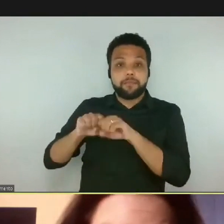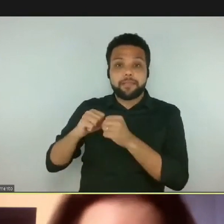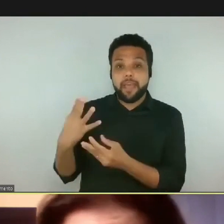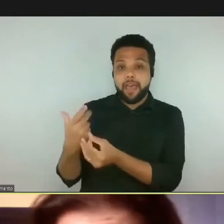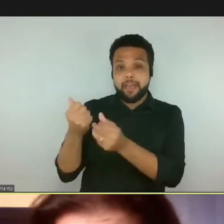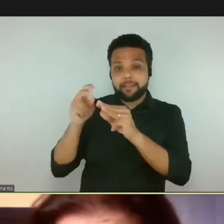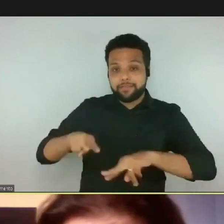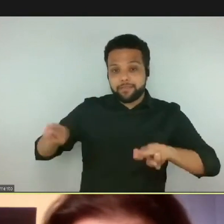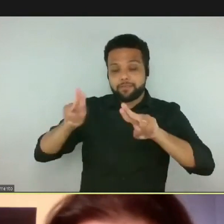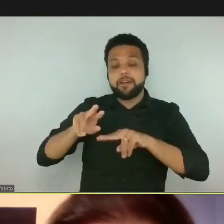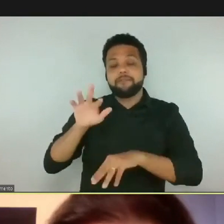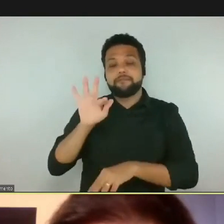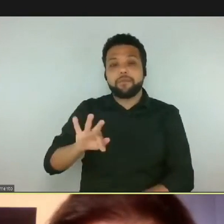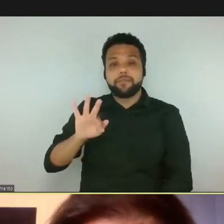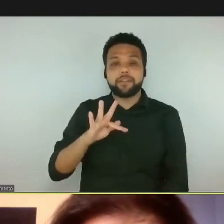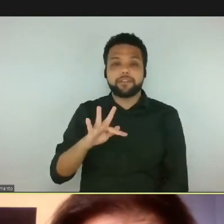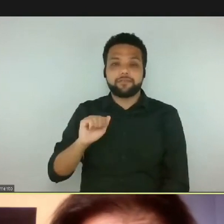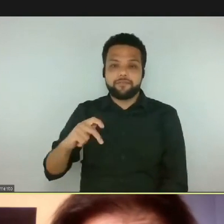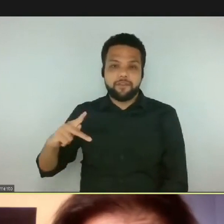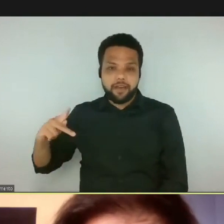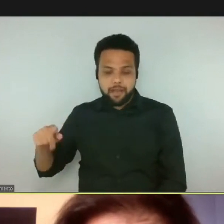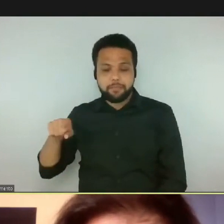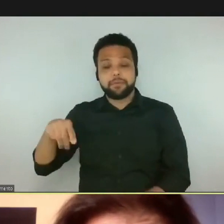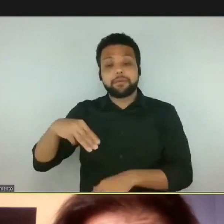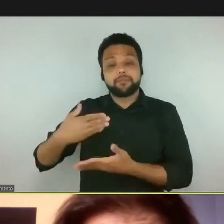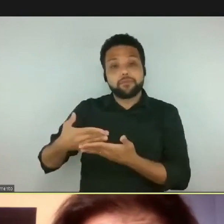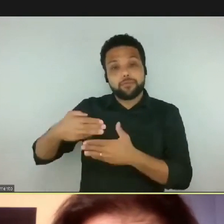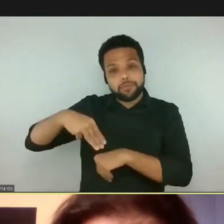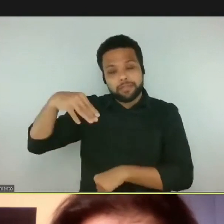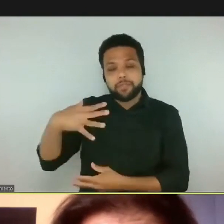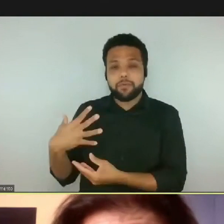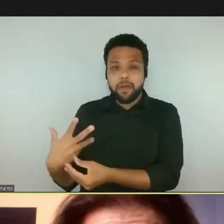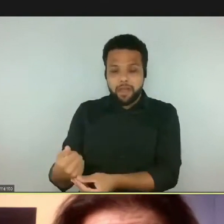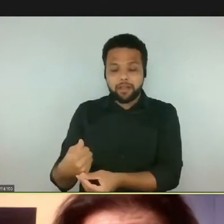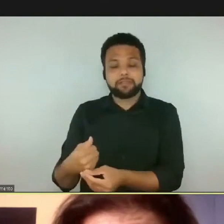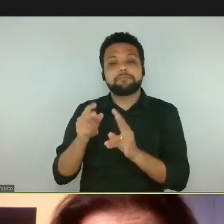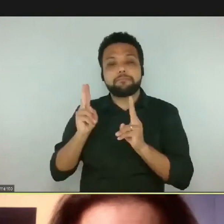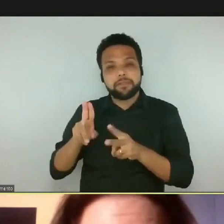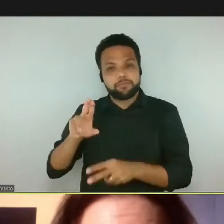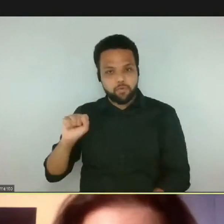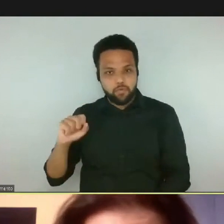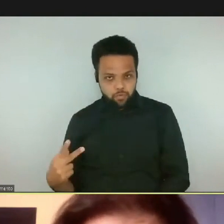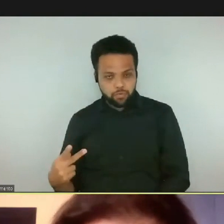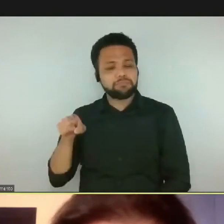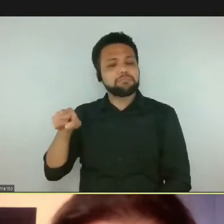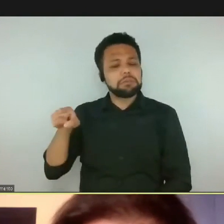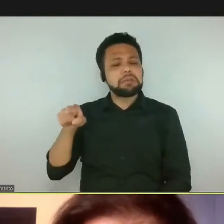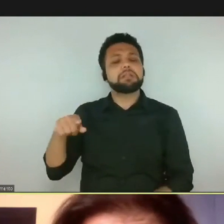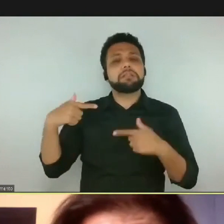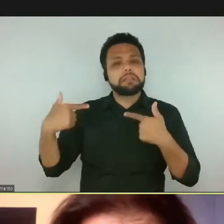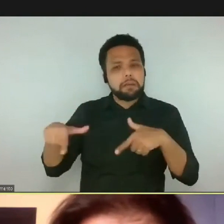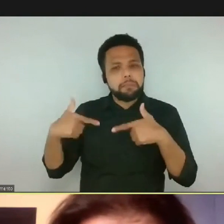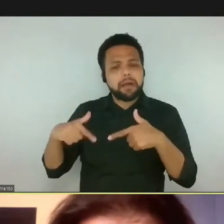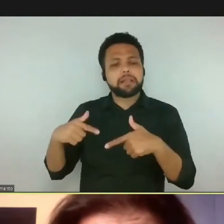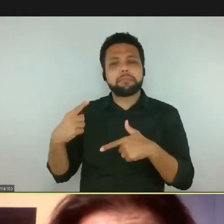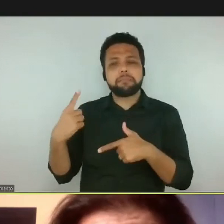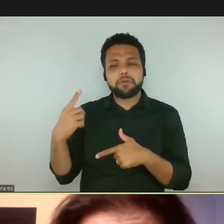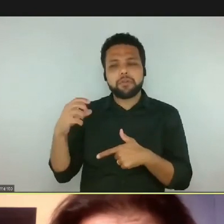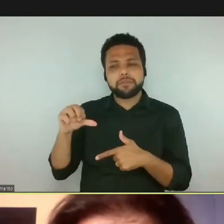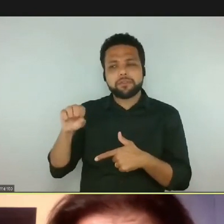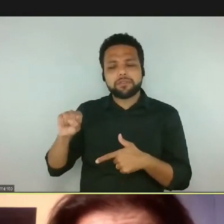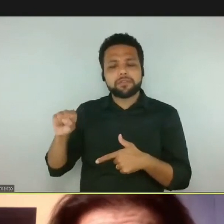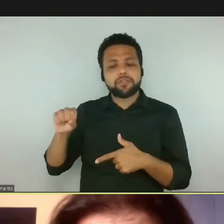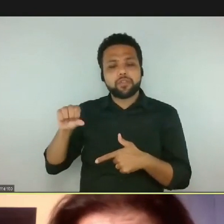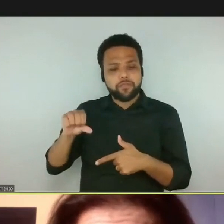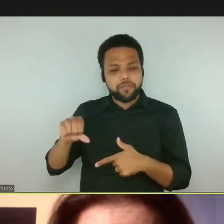mestre em Arte pela ECA USP, desde 1998 trabalha como educadora no MAC USP. Sua experiência como